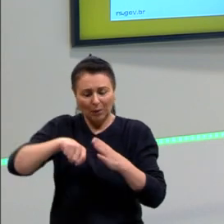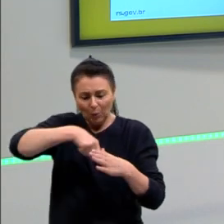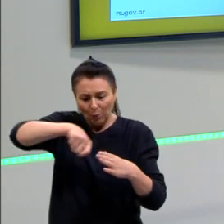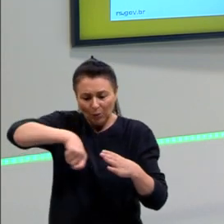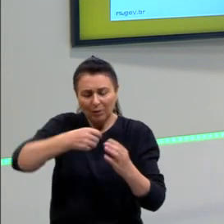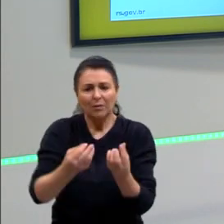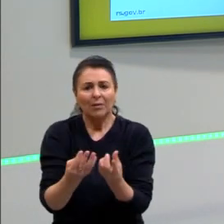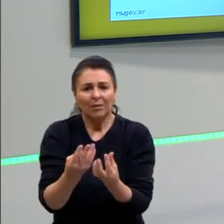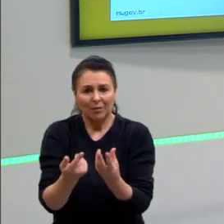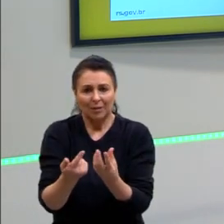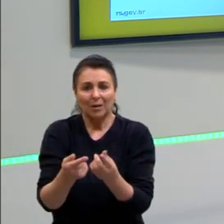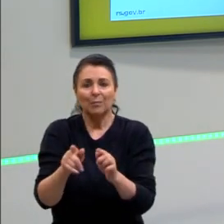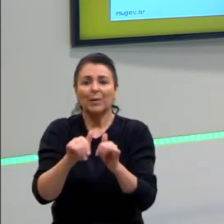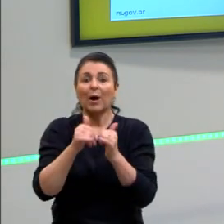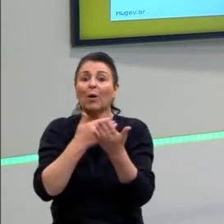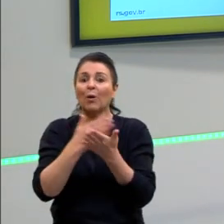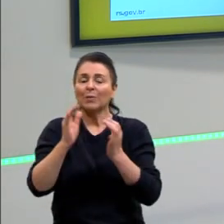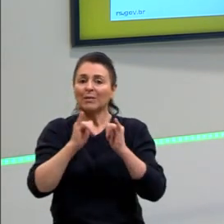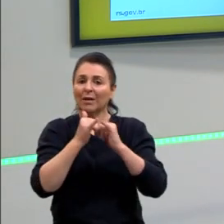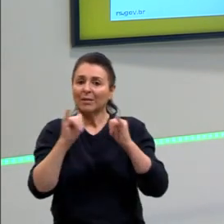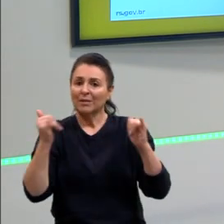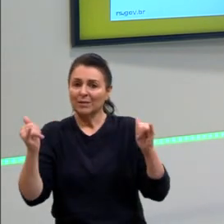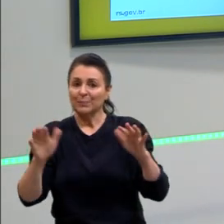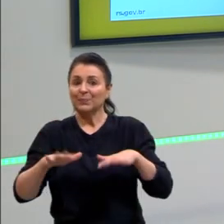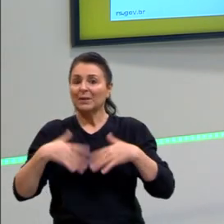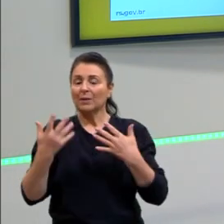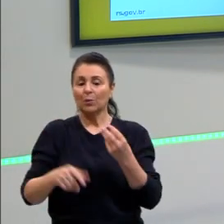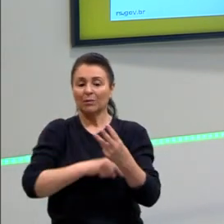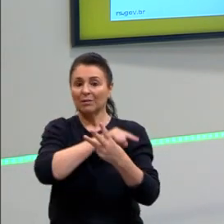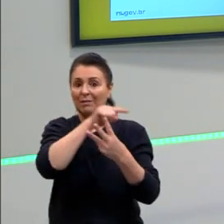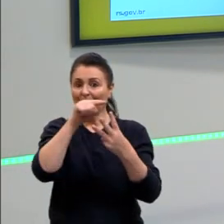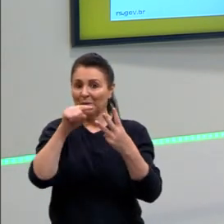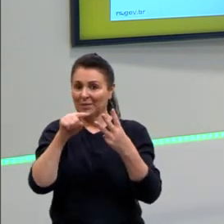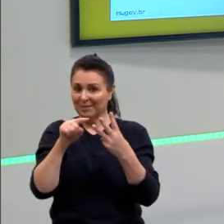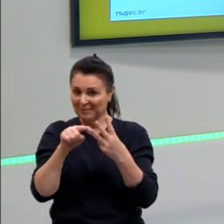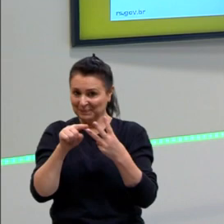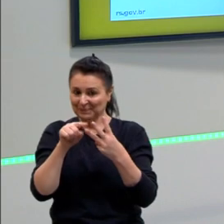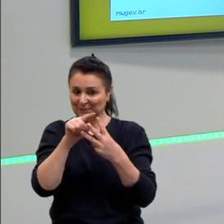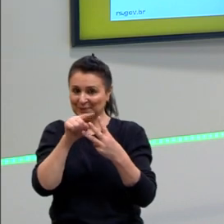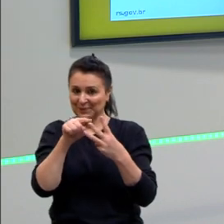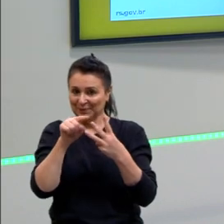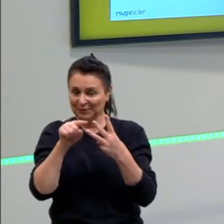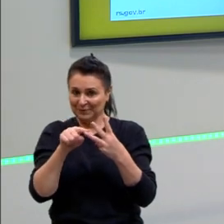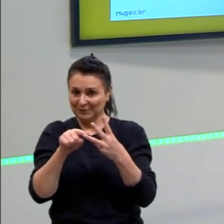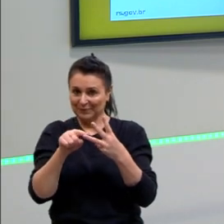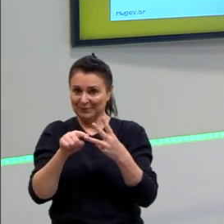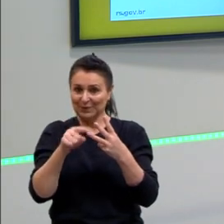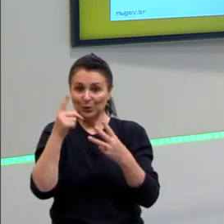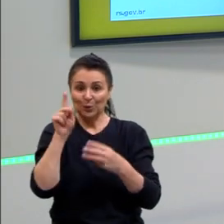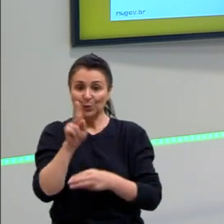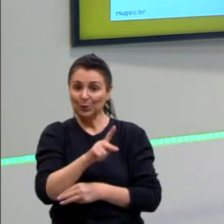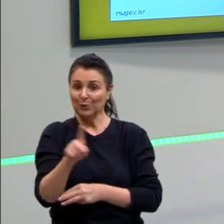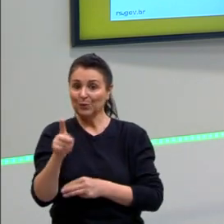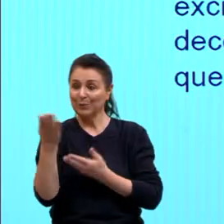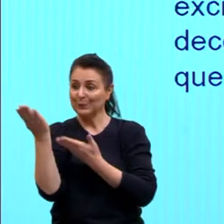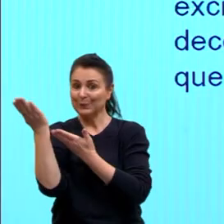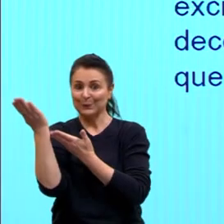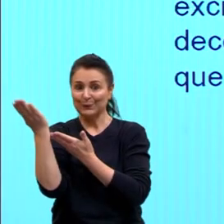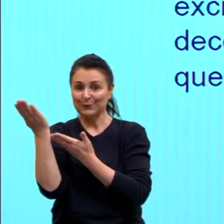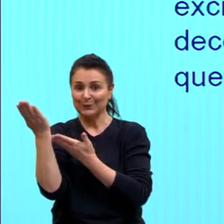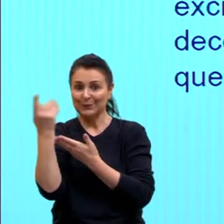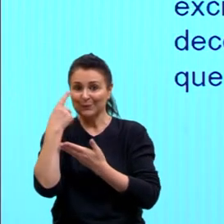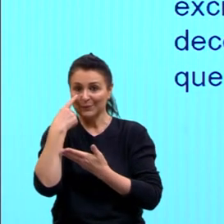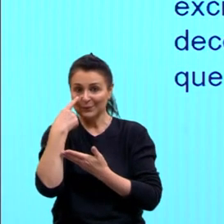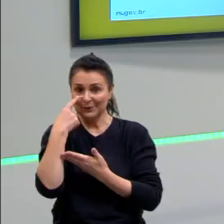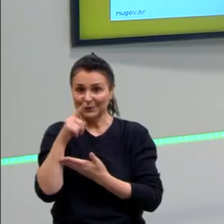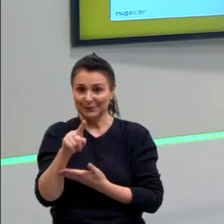para gerar energia elétrica. Tá, meninos e meninas? Então, essas são as três fontes aí que a gente viu nesse quadrinho, nesse nosso slide. Vamos